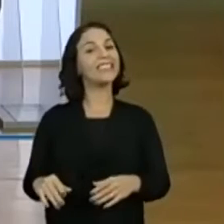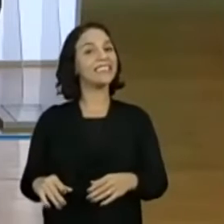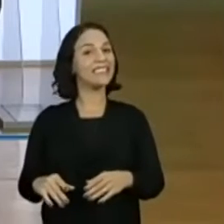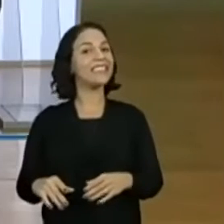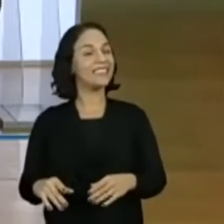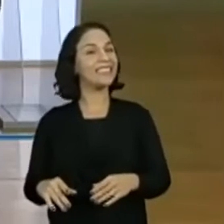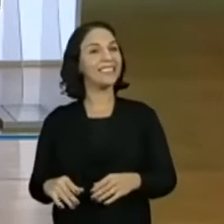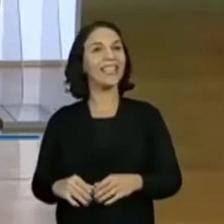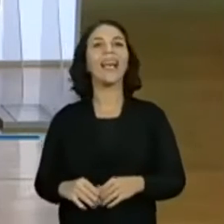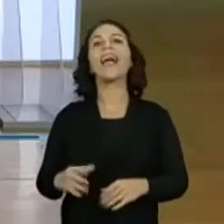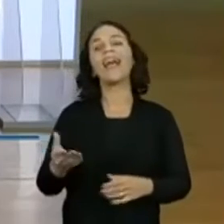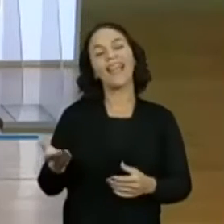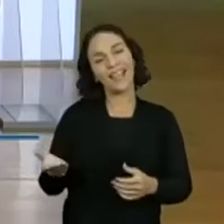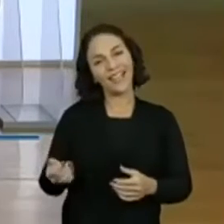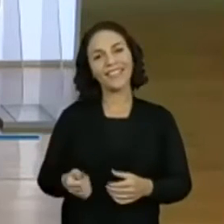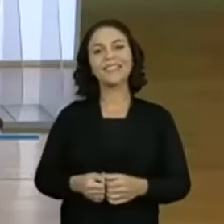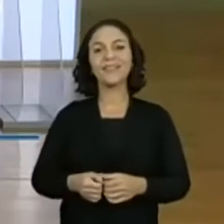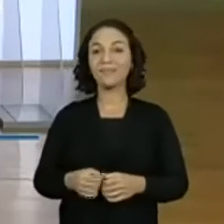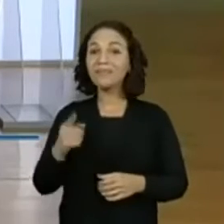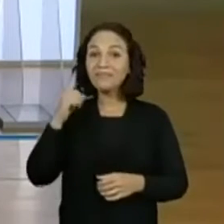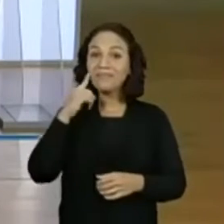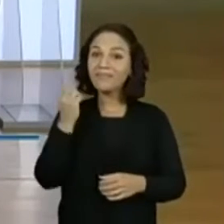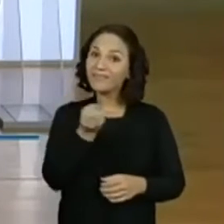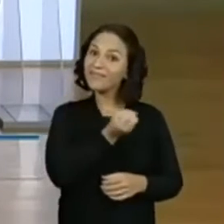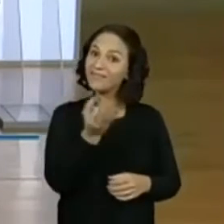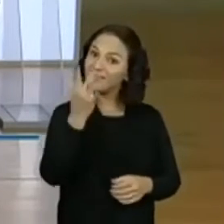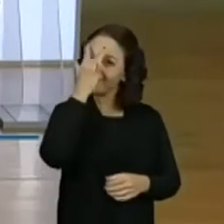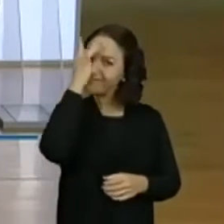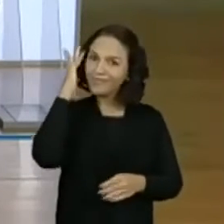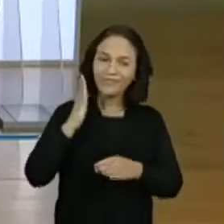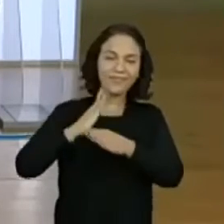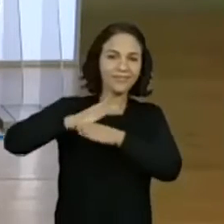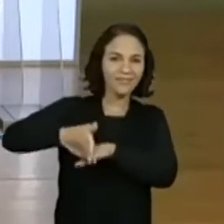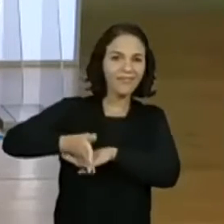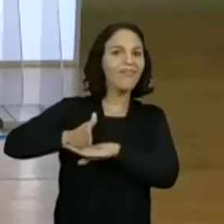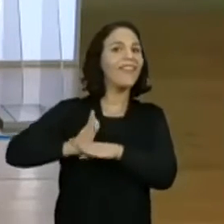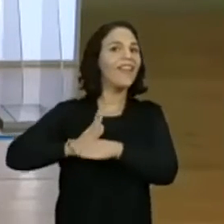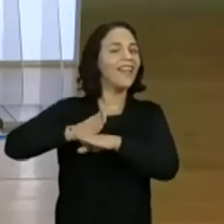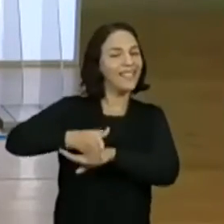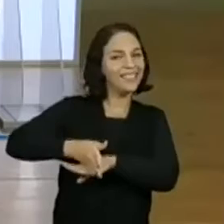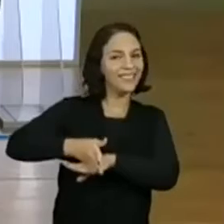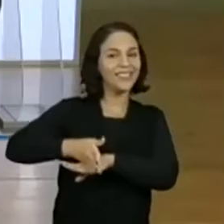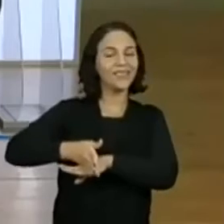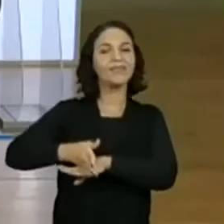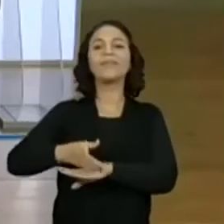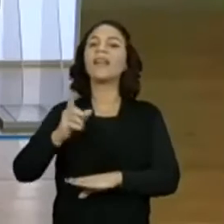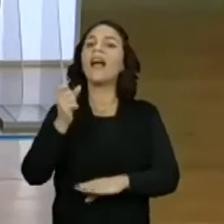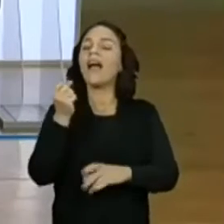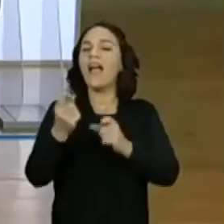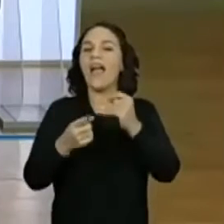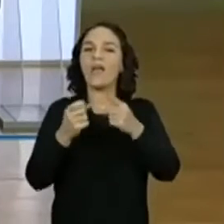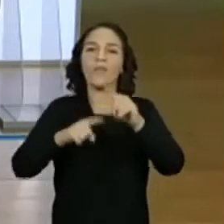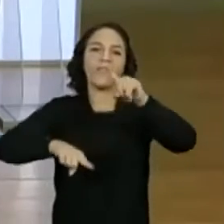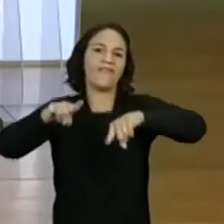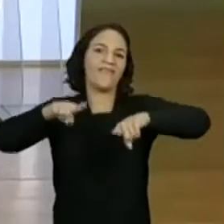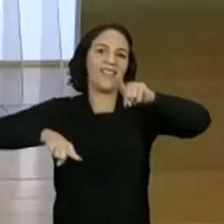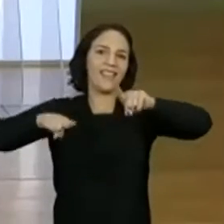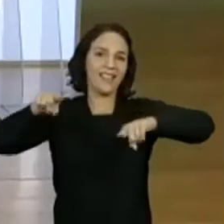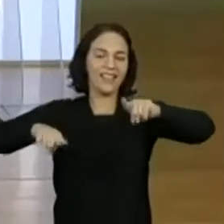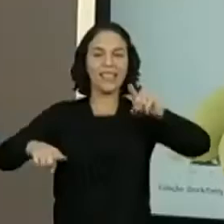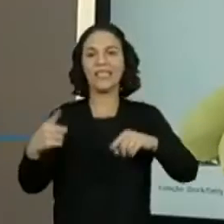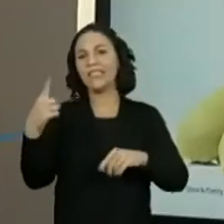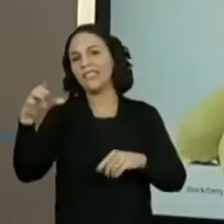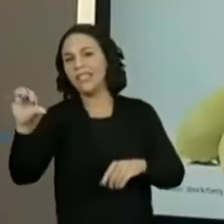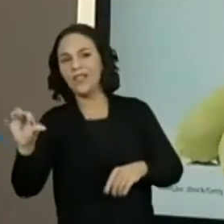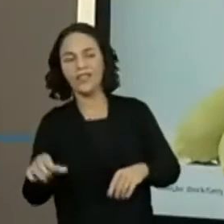possível, hein? Sim, vamos lá. Olha o pessoal entrando, hein? Tem algumas, algumas estimativas ali diferentes umas das outras, não é? 19,